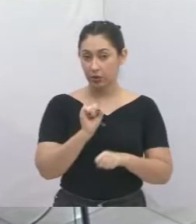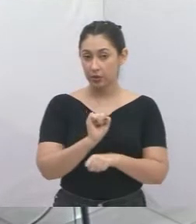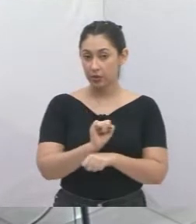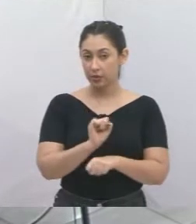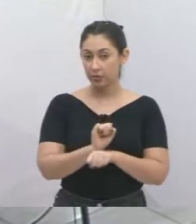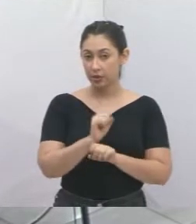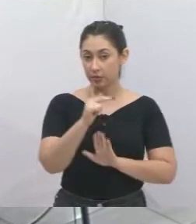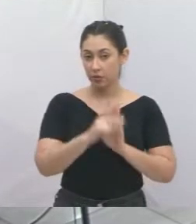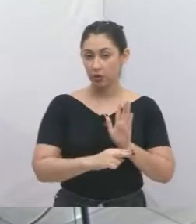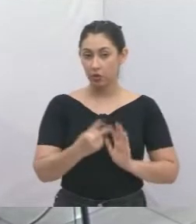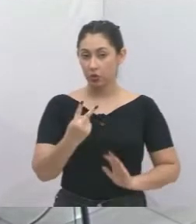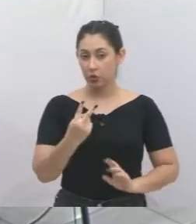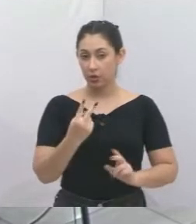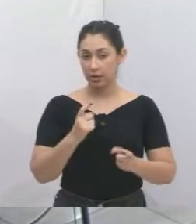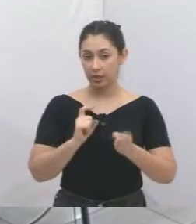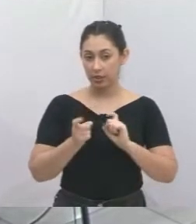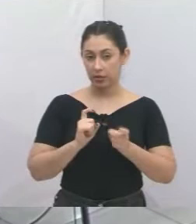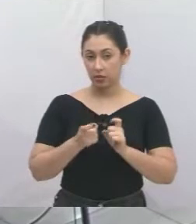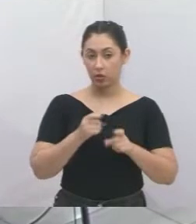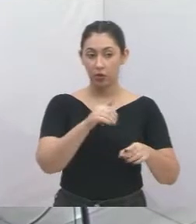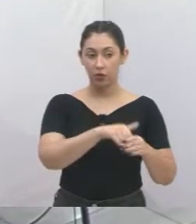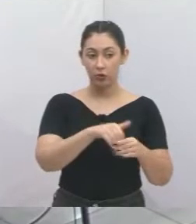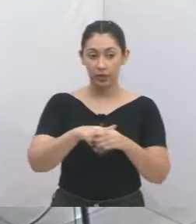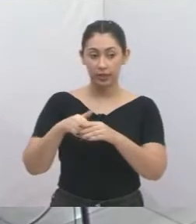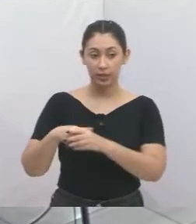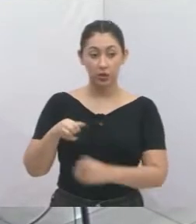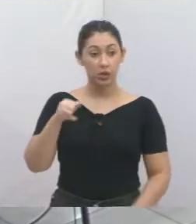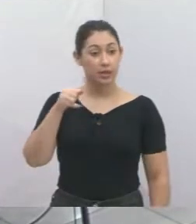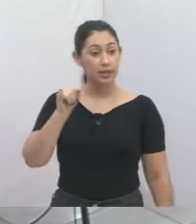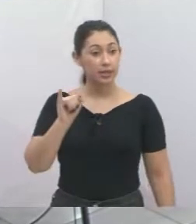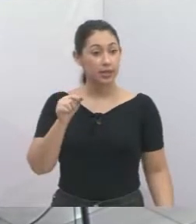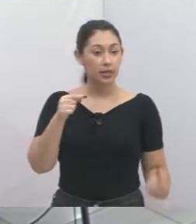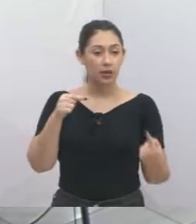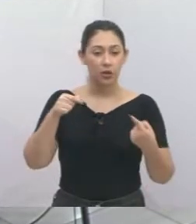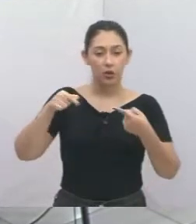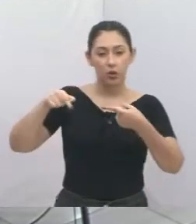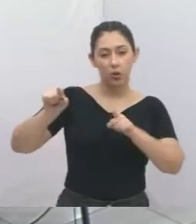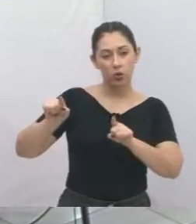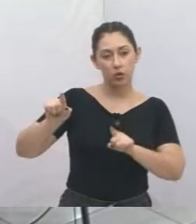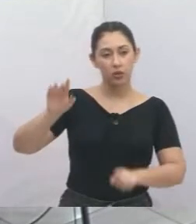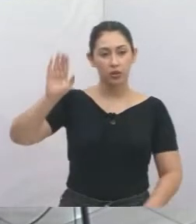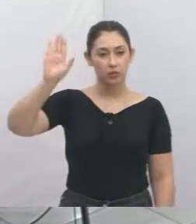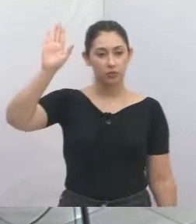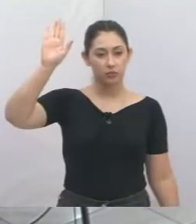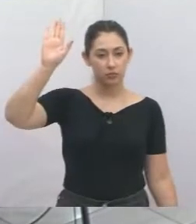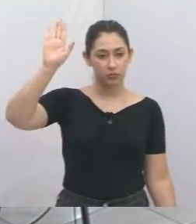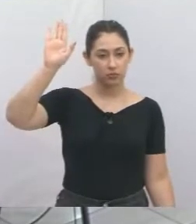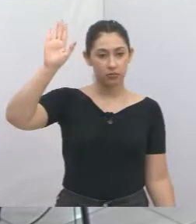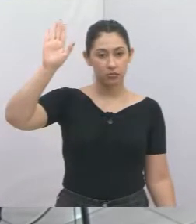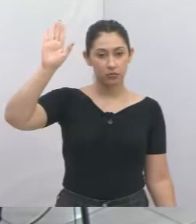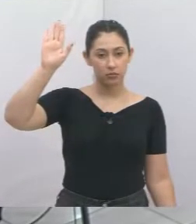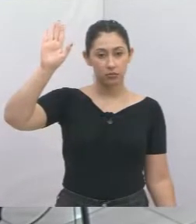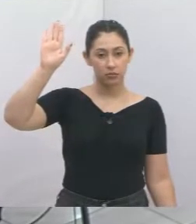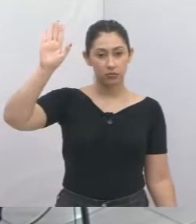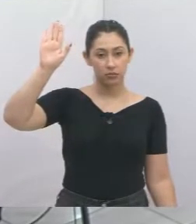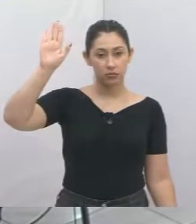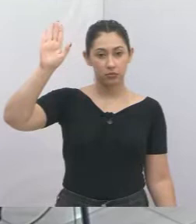por duas sessões, está em votação. Os que forem contrário, por favor, se manifestem, levantando os braços. Rodrigo.